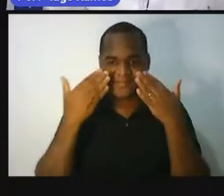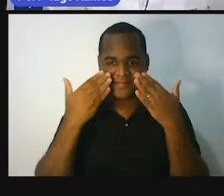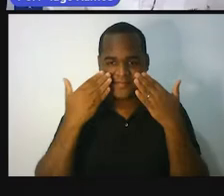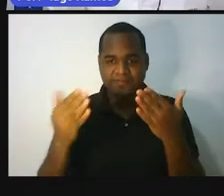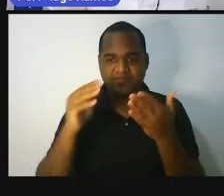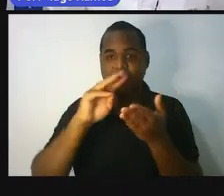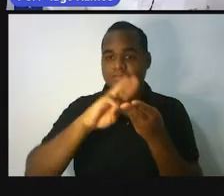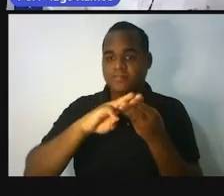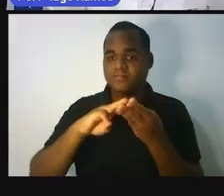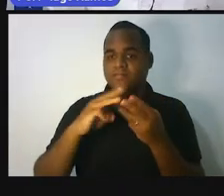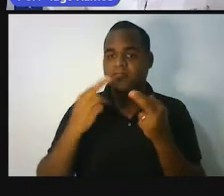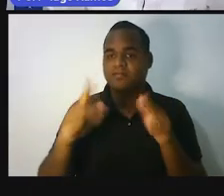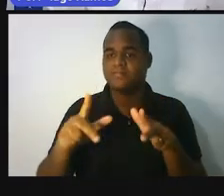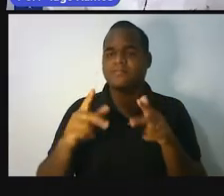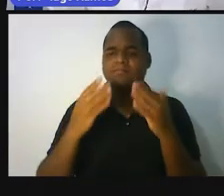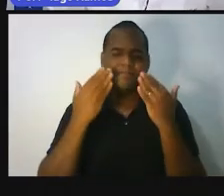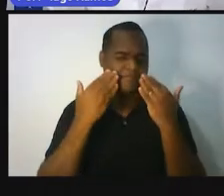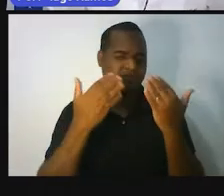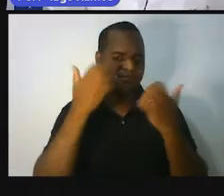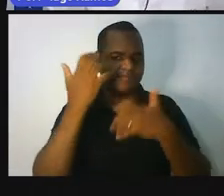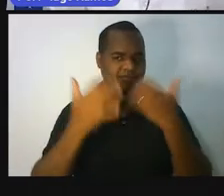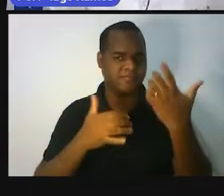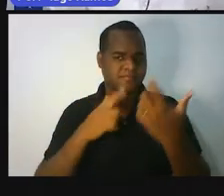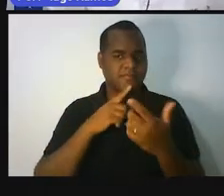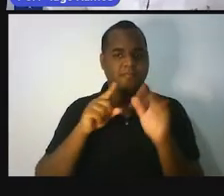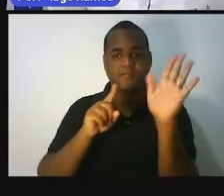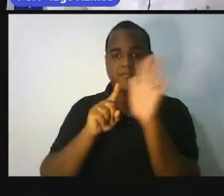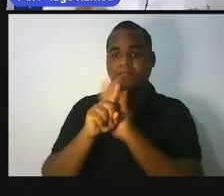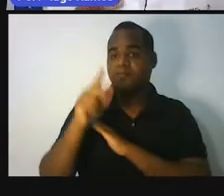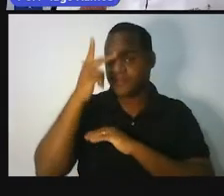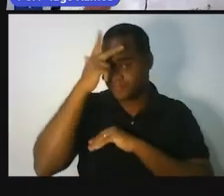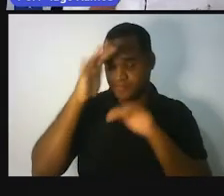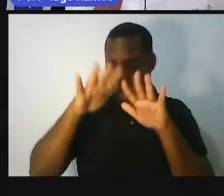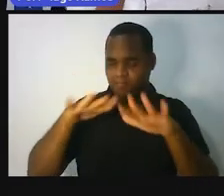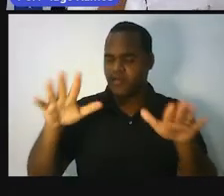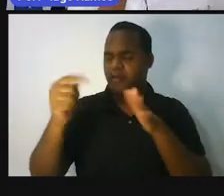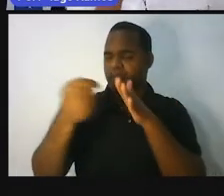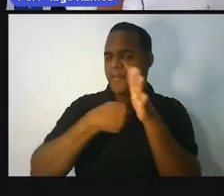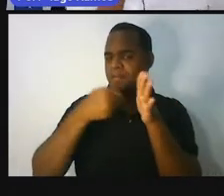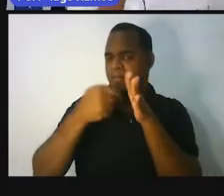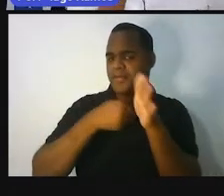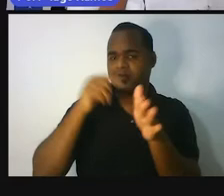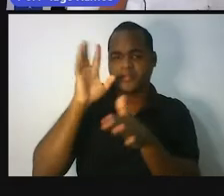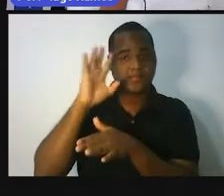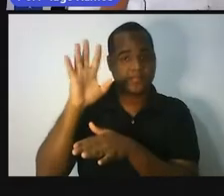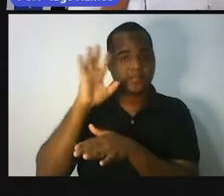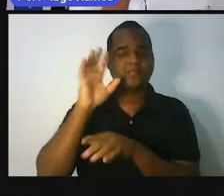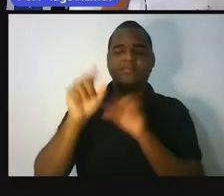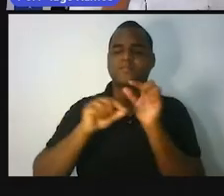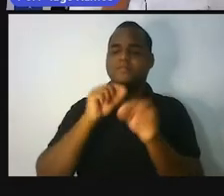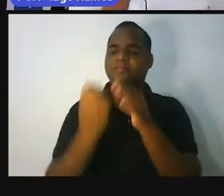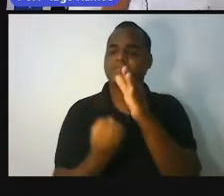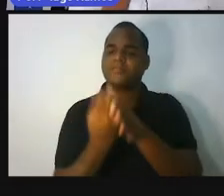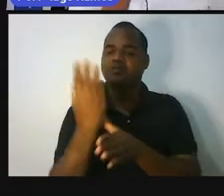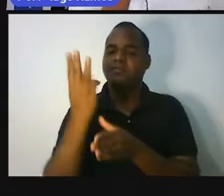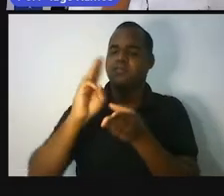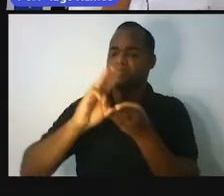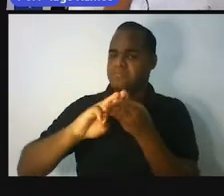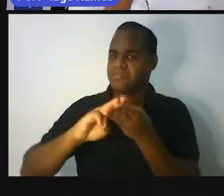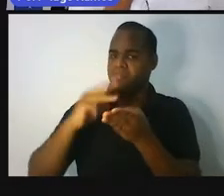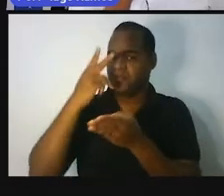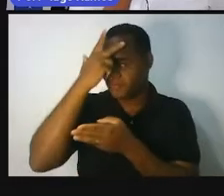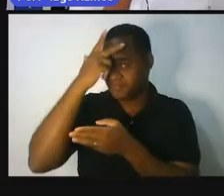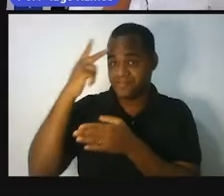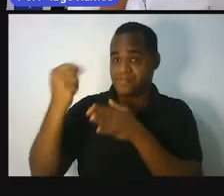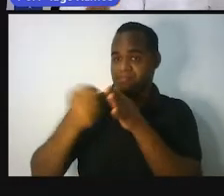diferente. Se existe uma pergunta que muitas pessoas me fazem é, quem criou a matemática? As pessoas que